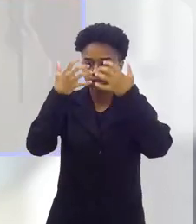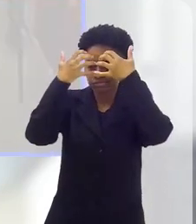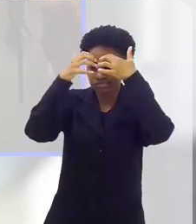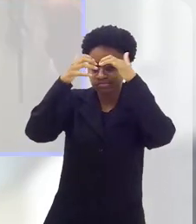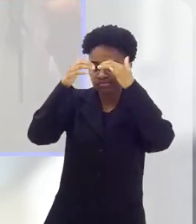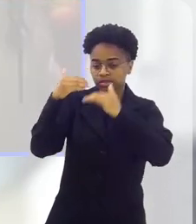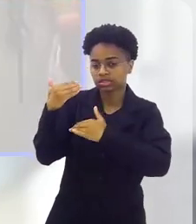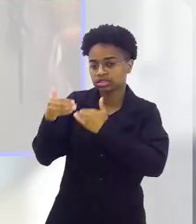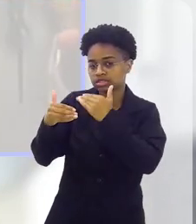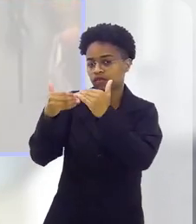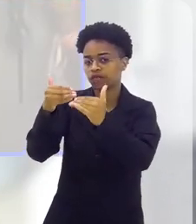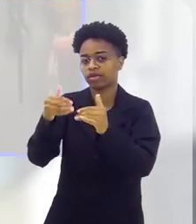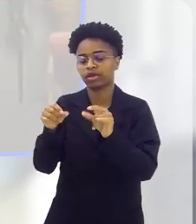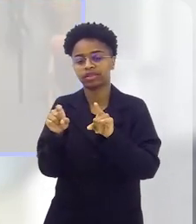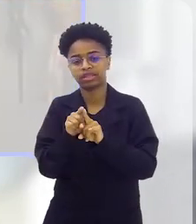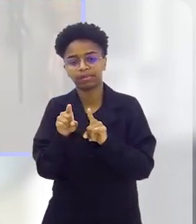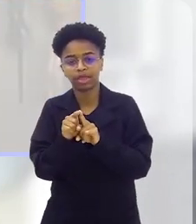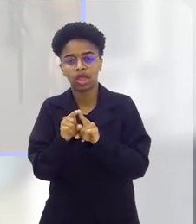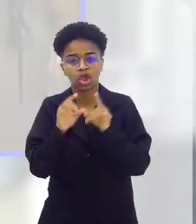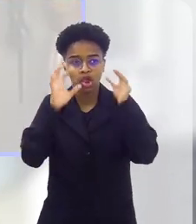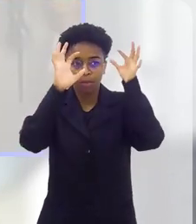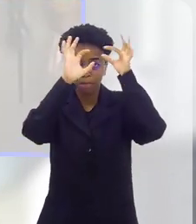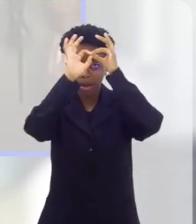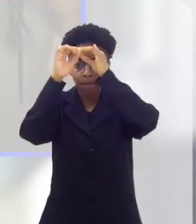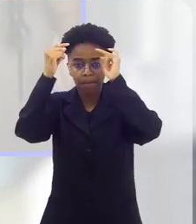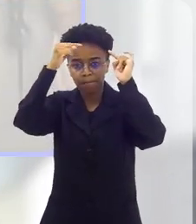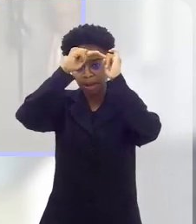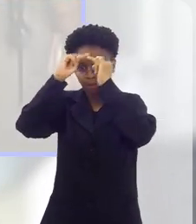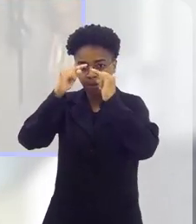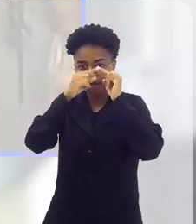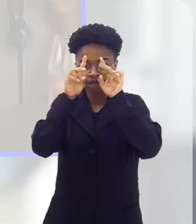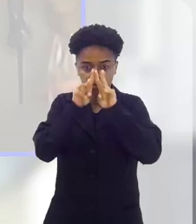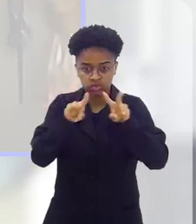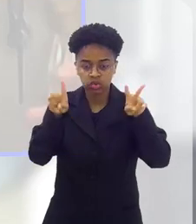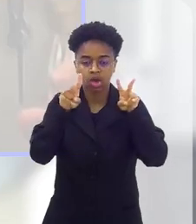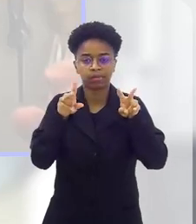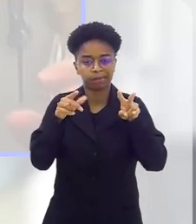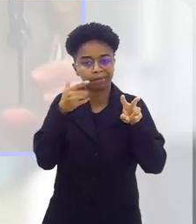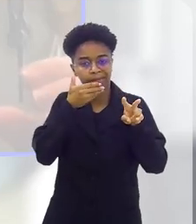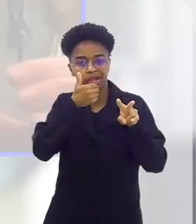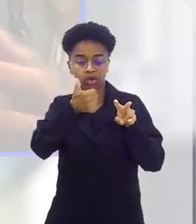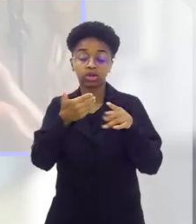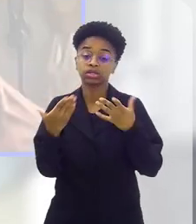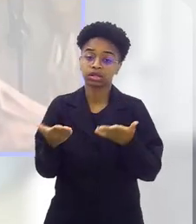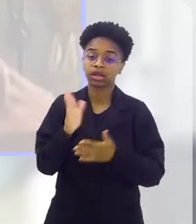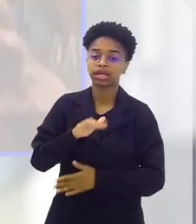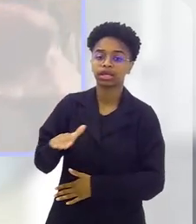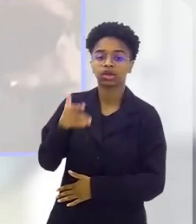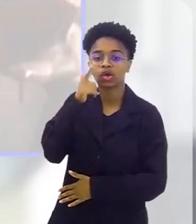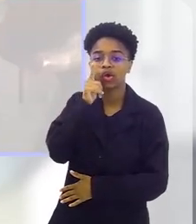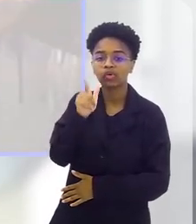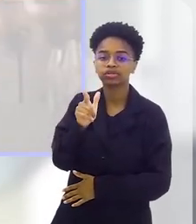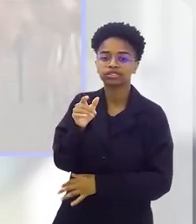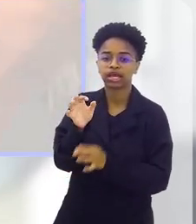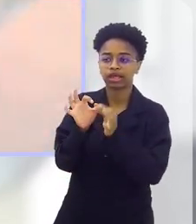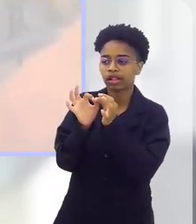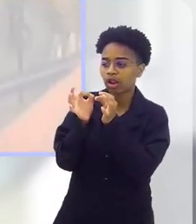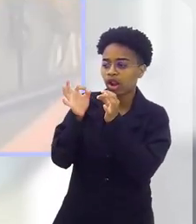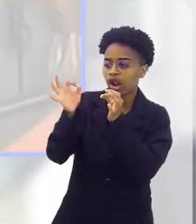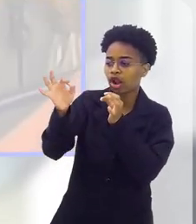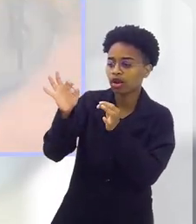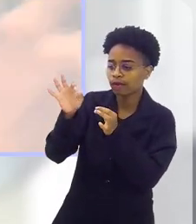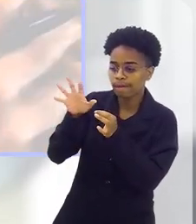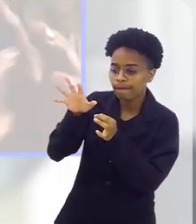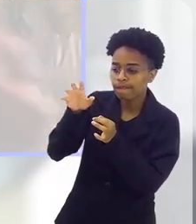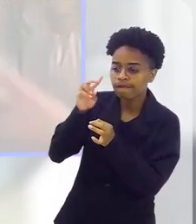desenvolvimento cerebral, o desenvolvimento das conexões visuais estão mais amadurecidos, a criança consegue alcançar